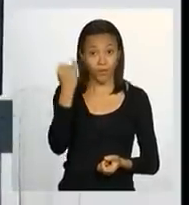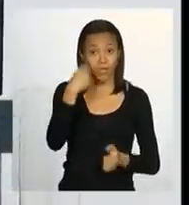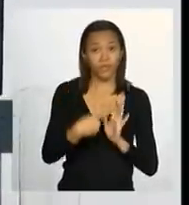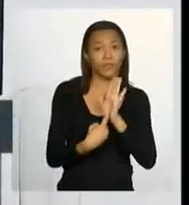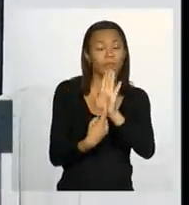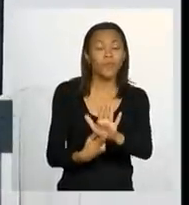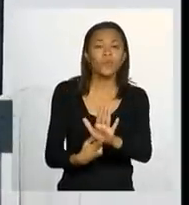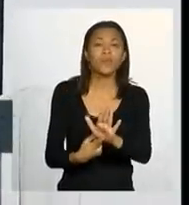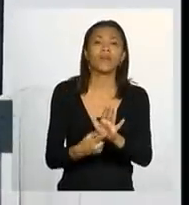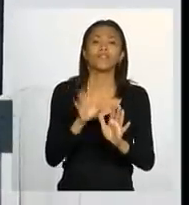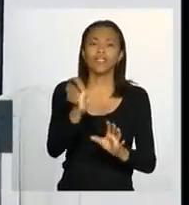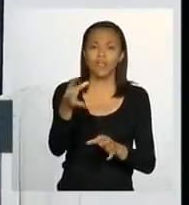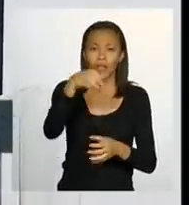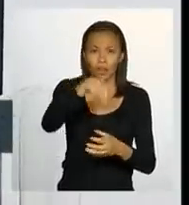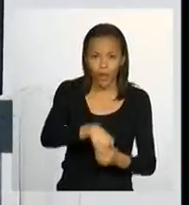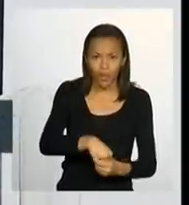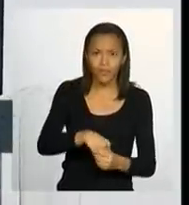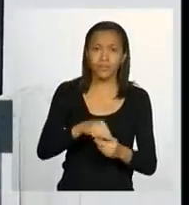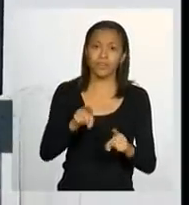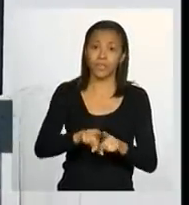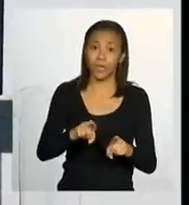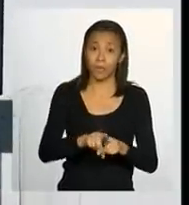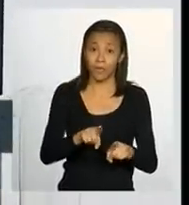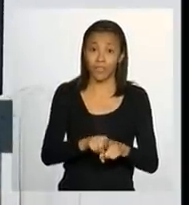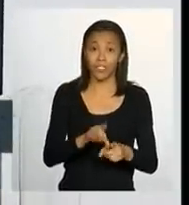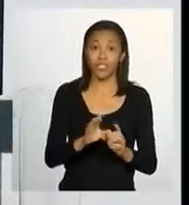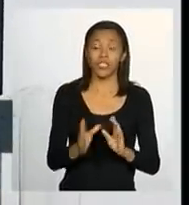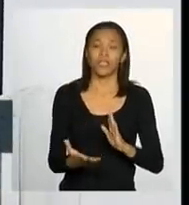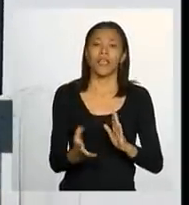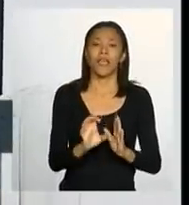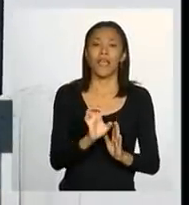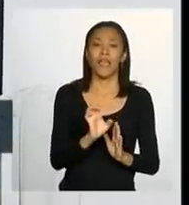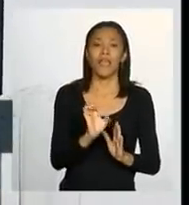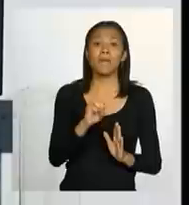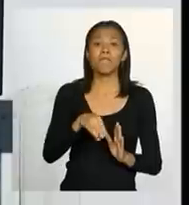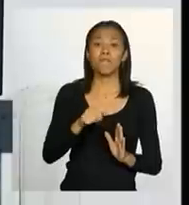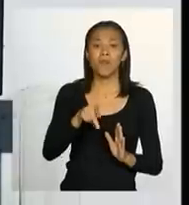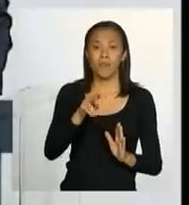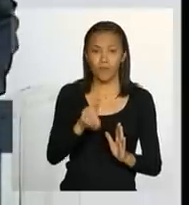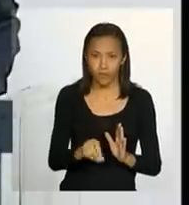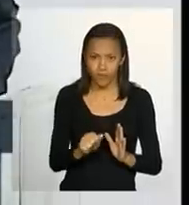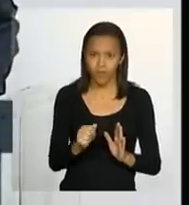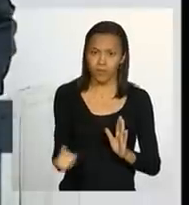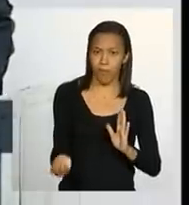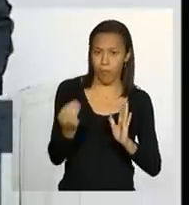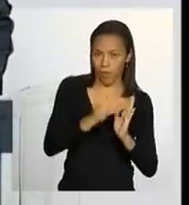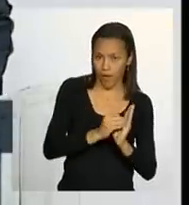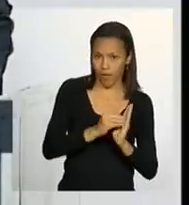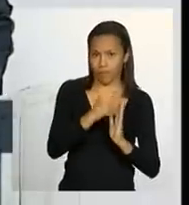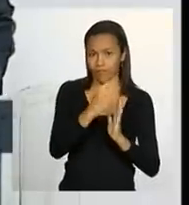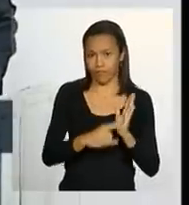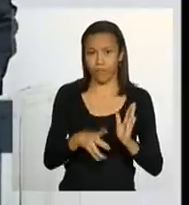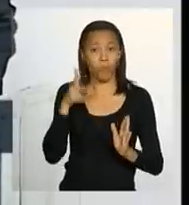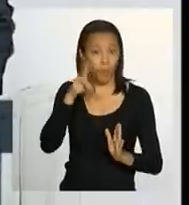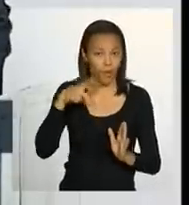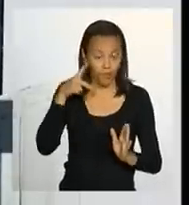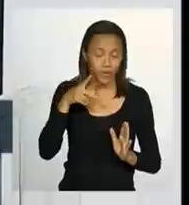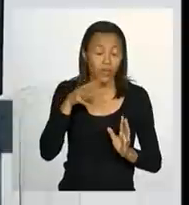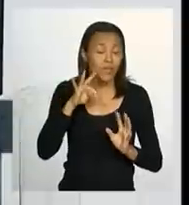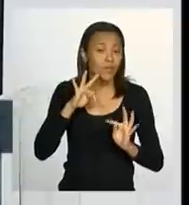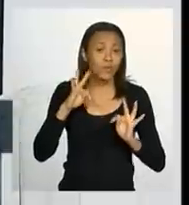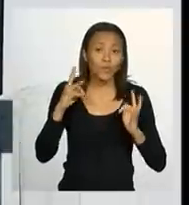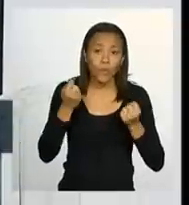incluídas também as dotações provenientes de emendas parlamentares ou emendas coletivas. Mas aqui estão